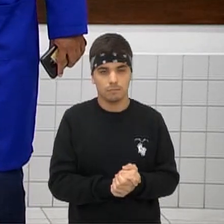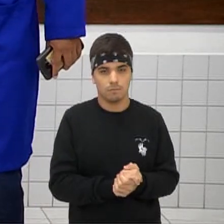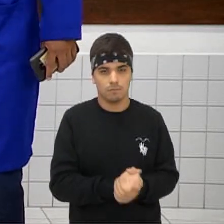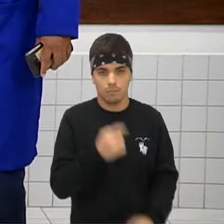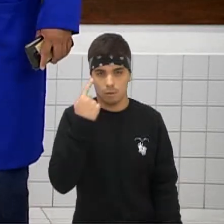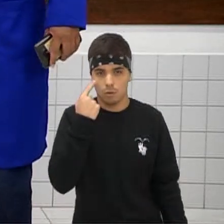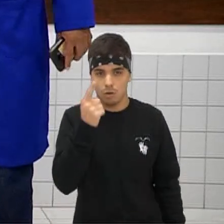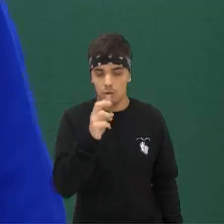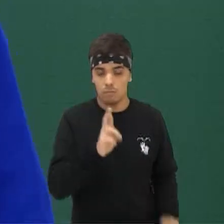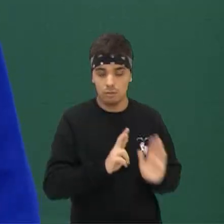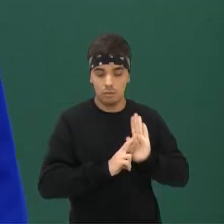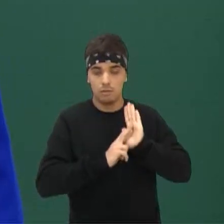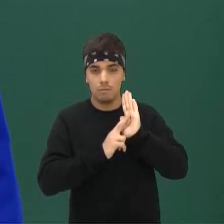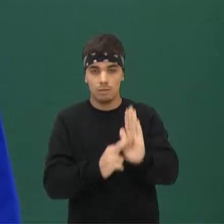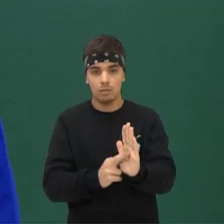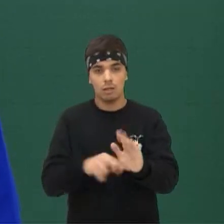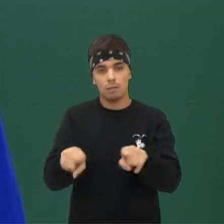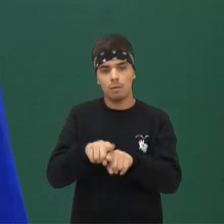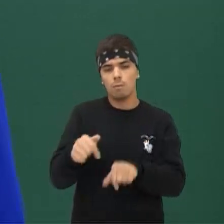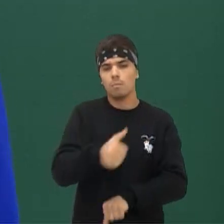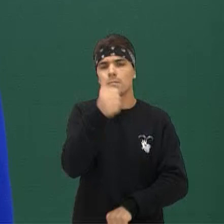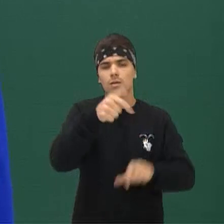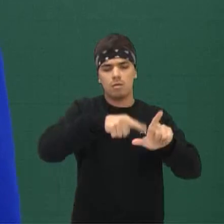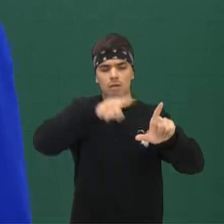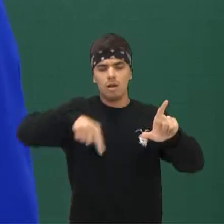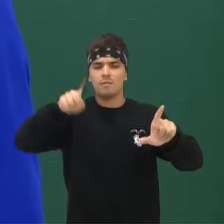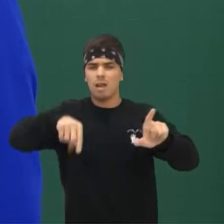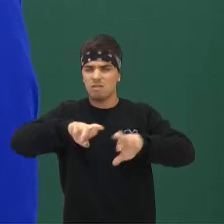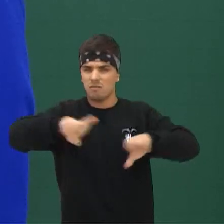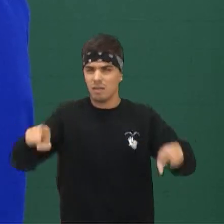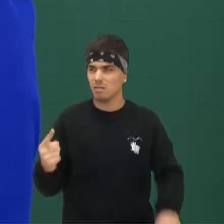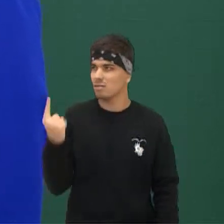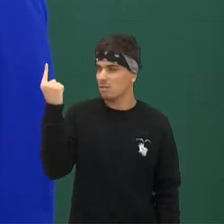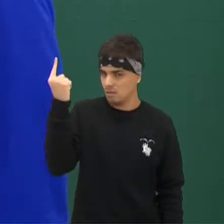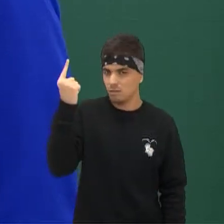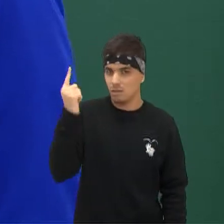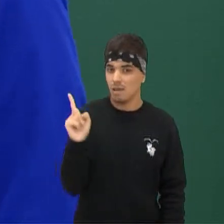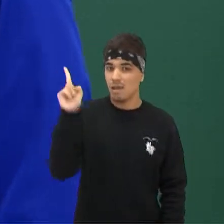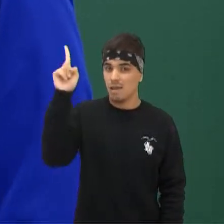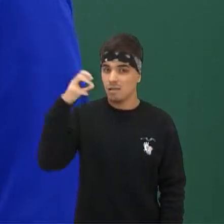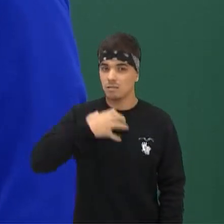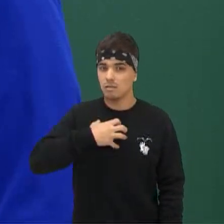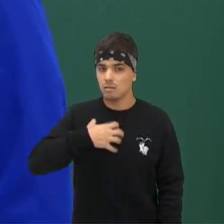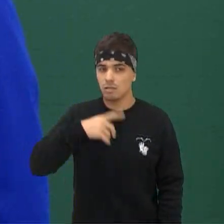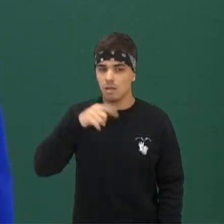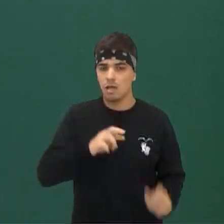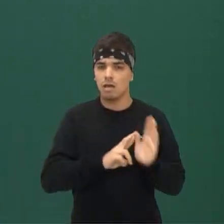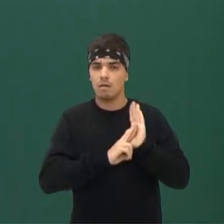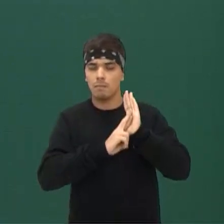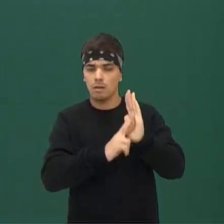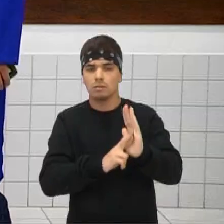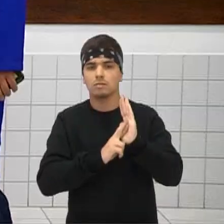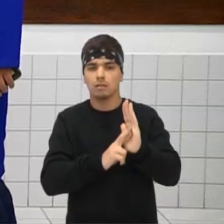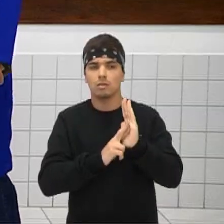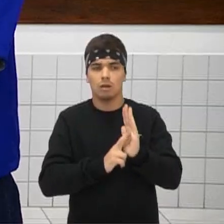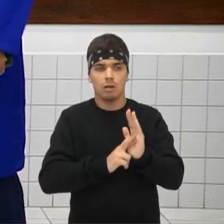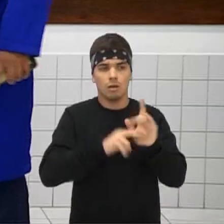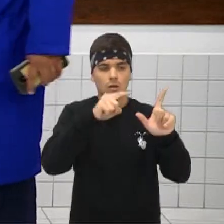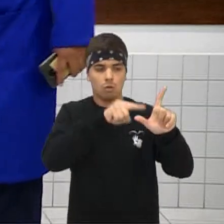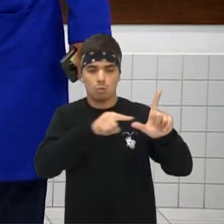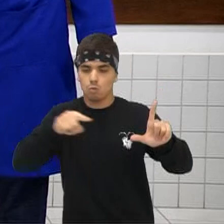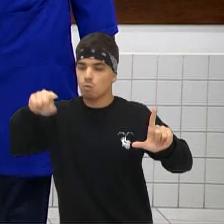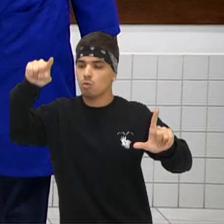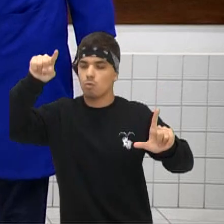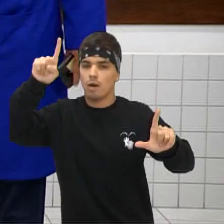vocês estarem representando Perceba que o primeiro gráfico que a gente observou é um pouquinho diferente desse Esse tipo de gráfico aqui, ele é representado com essa curvatura porque ele é